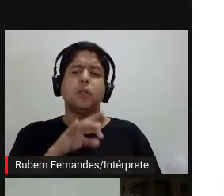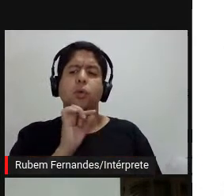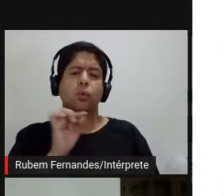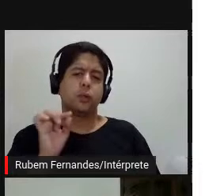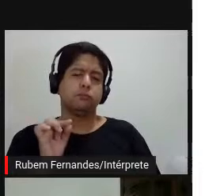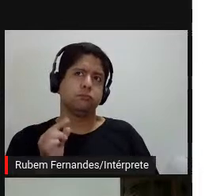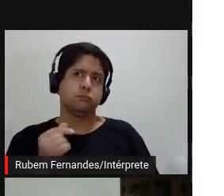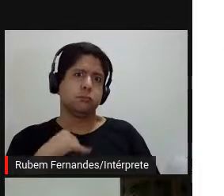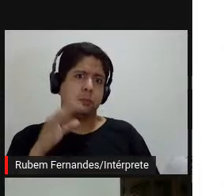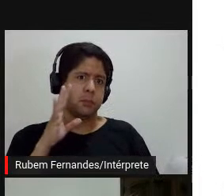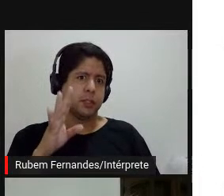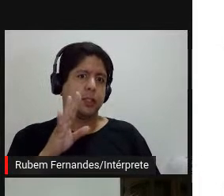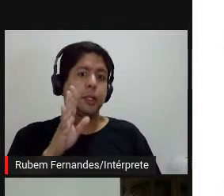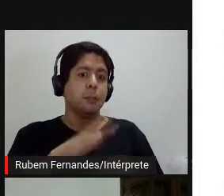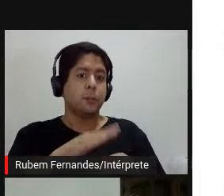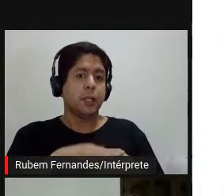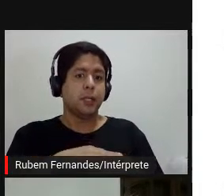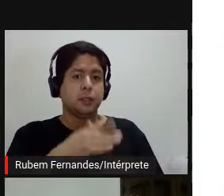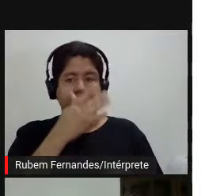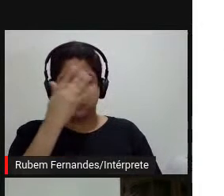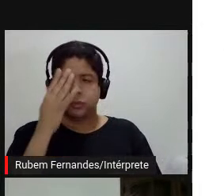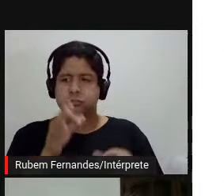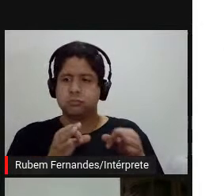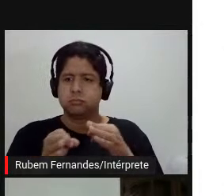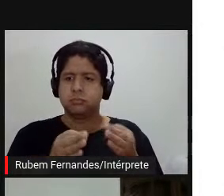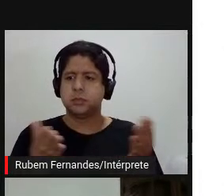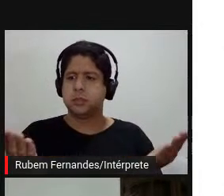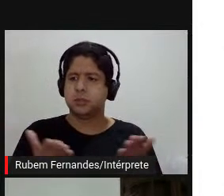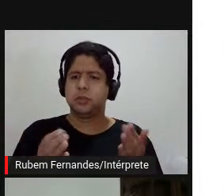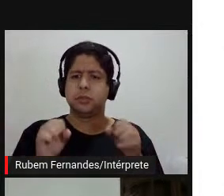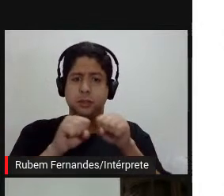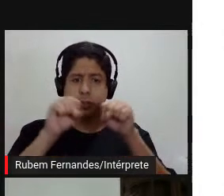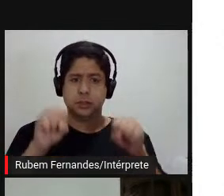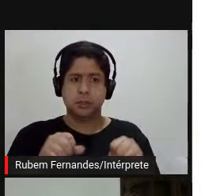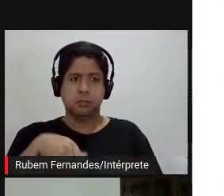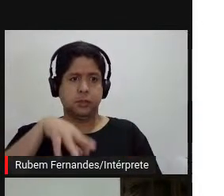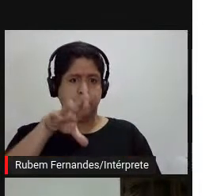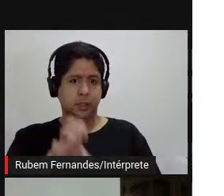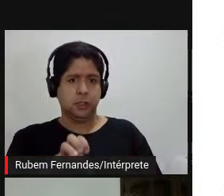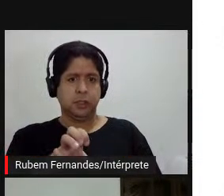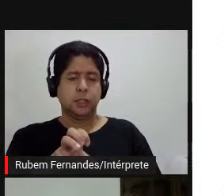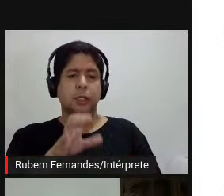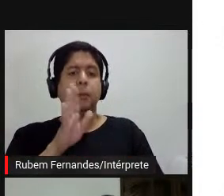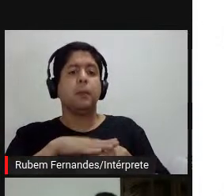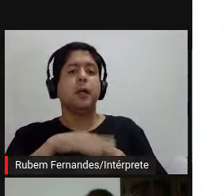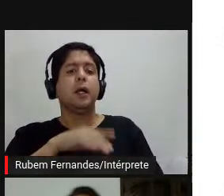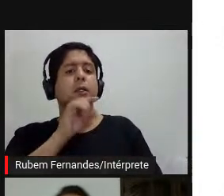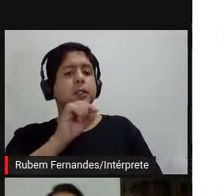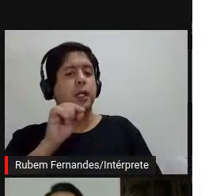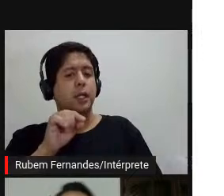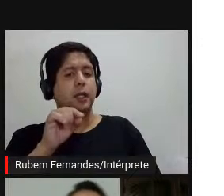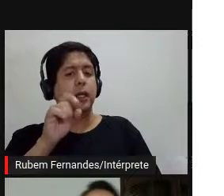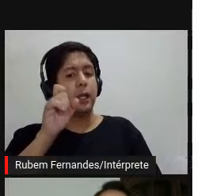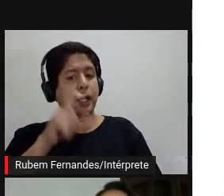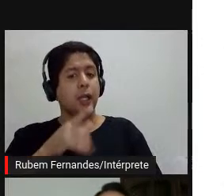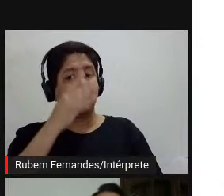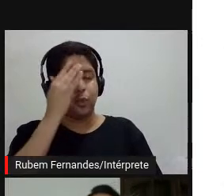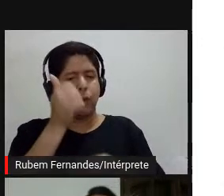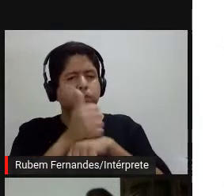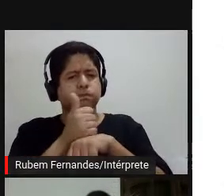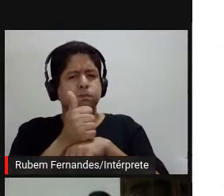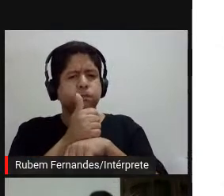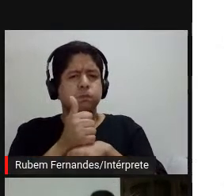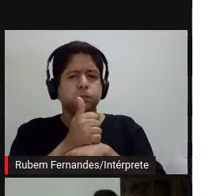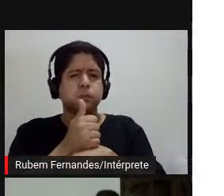o grande legitimador atual do sistema de arte, né, tem sido esse profissional, né,